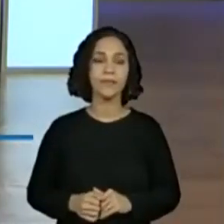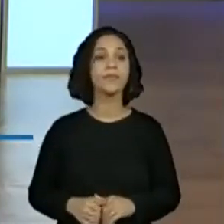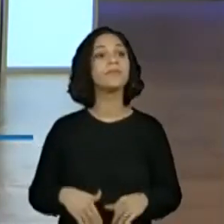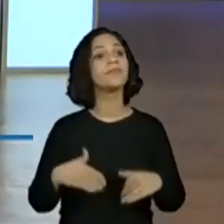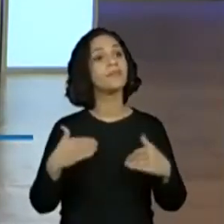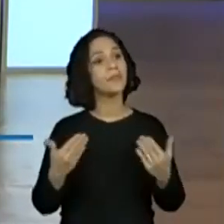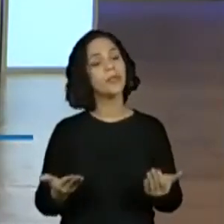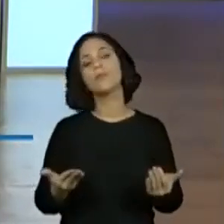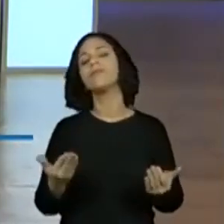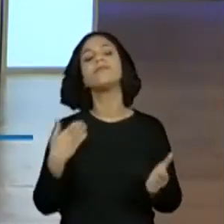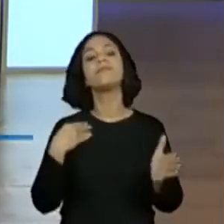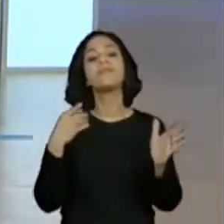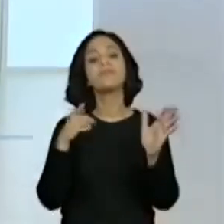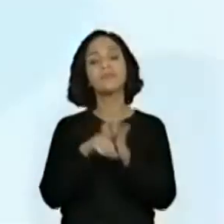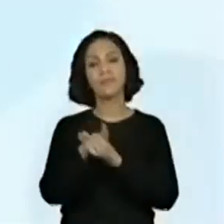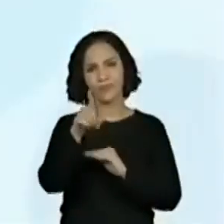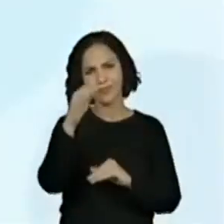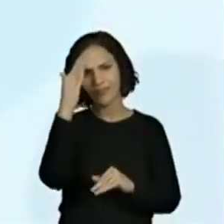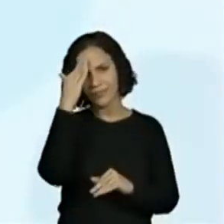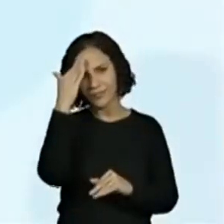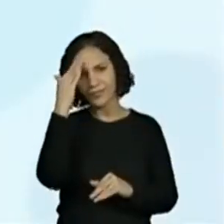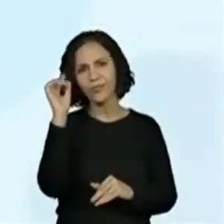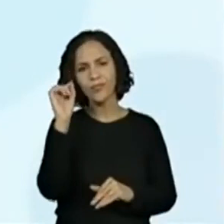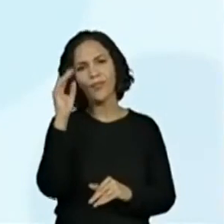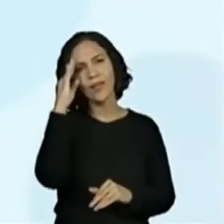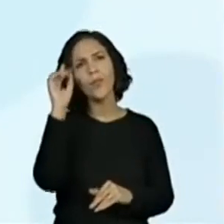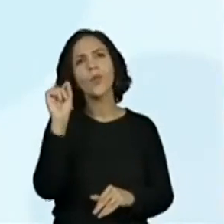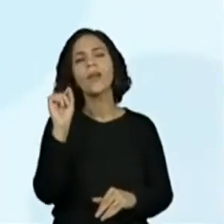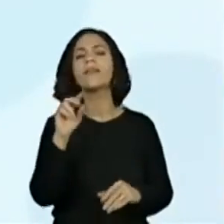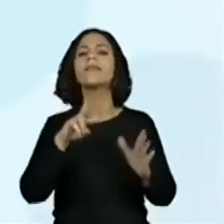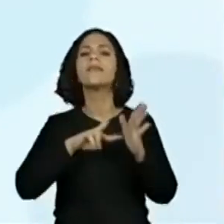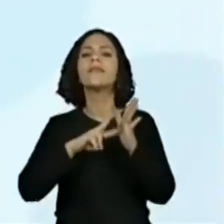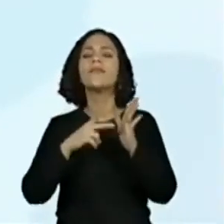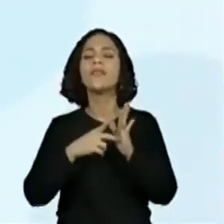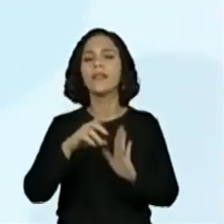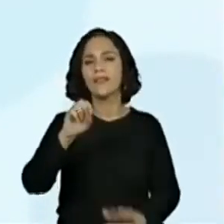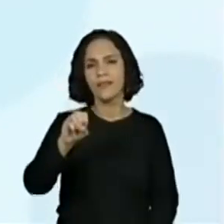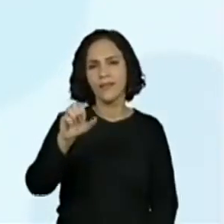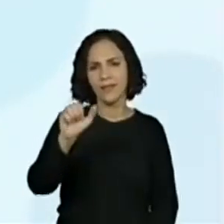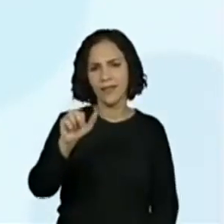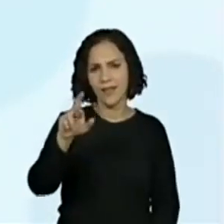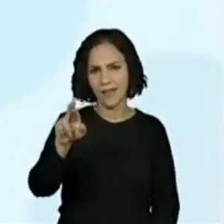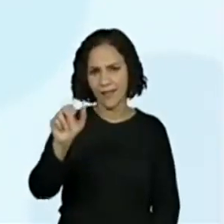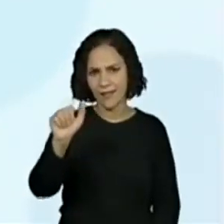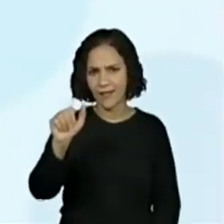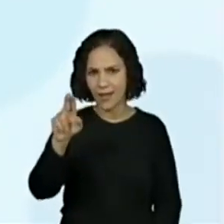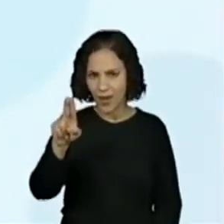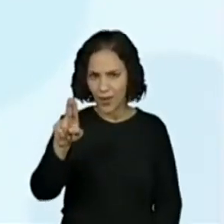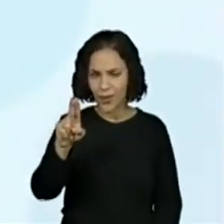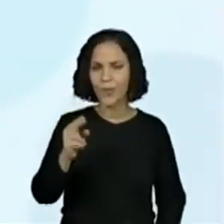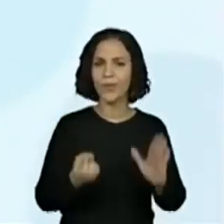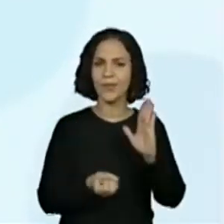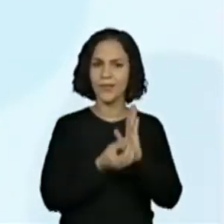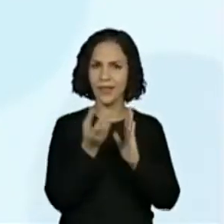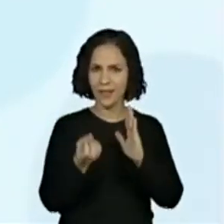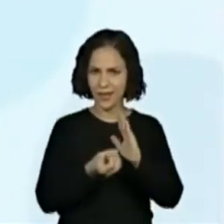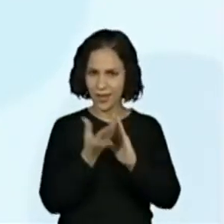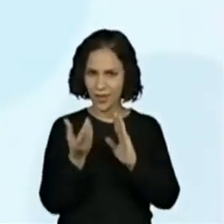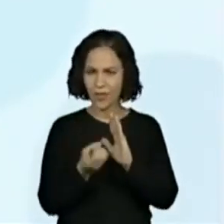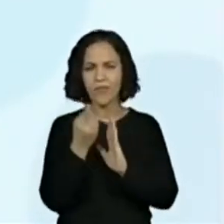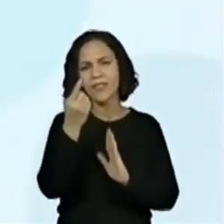Seguinte. Você sabe o que é um sarau? O que você pensa que é?